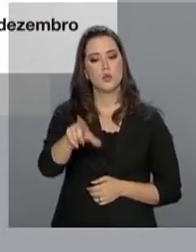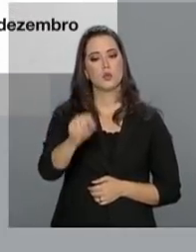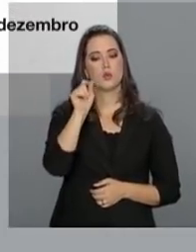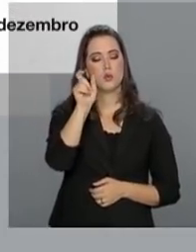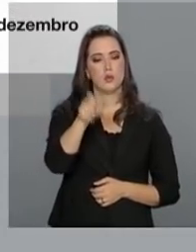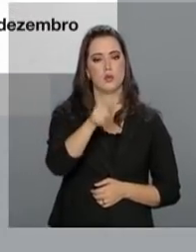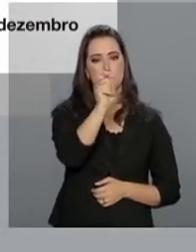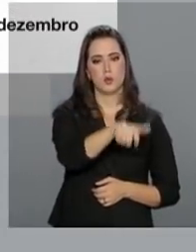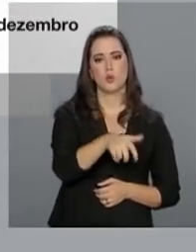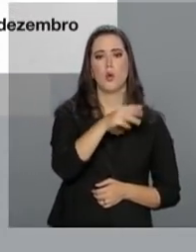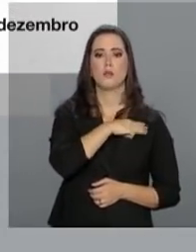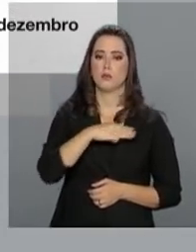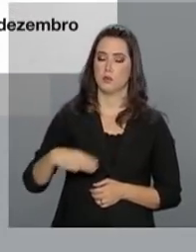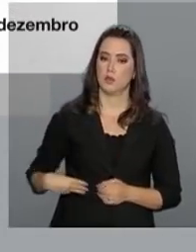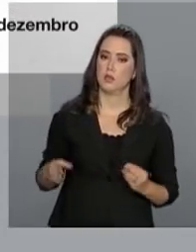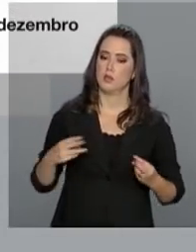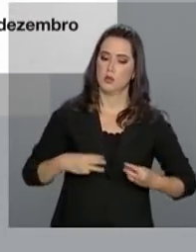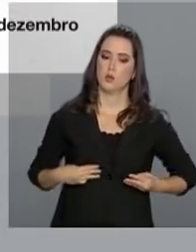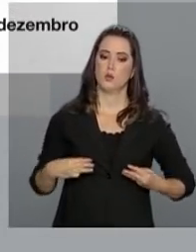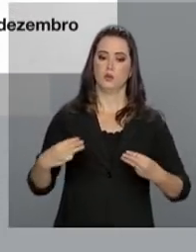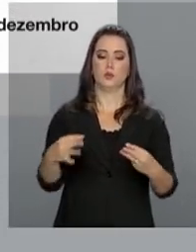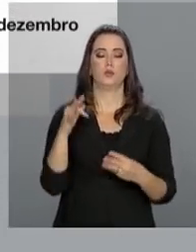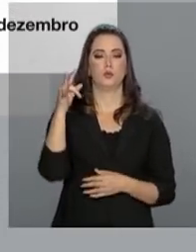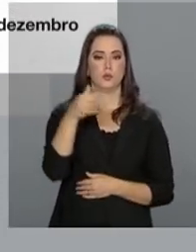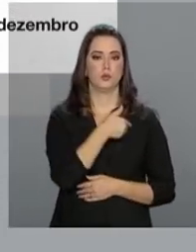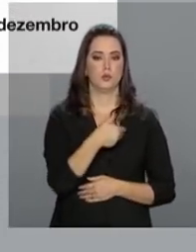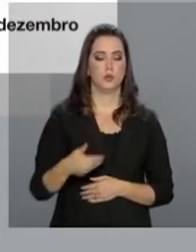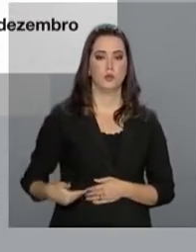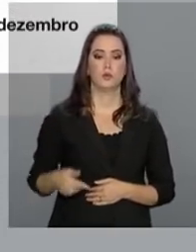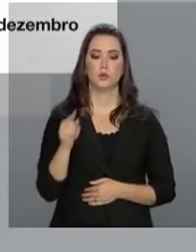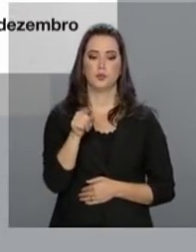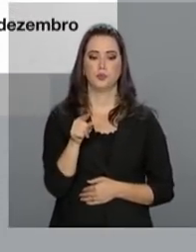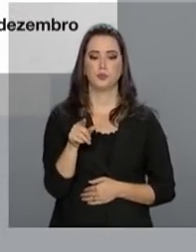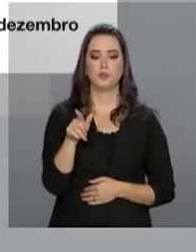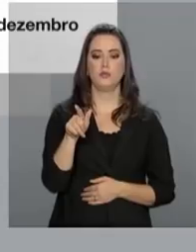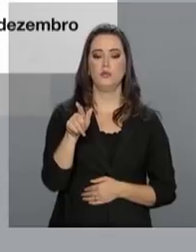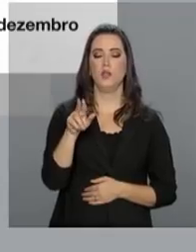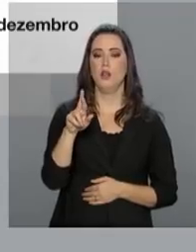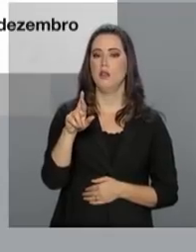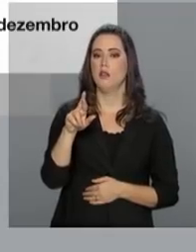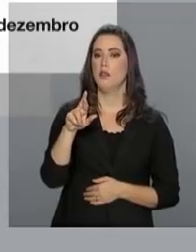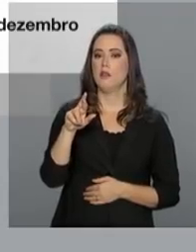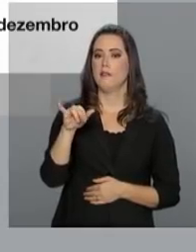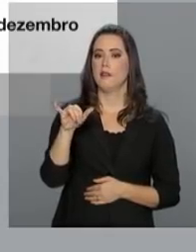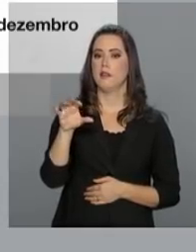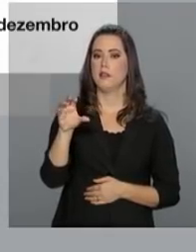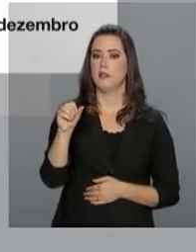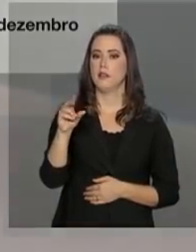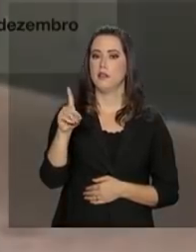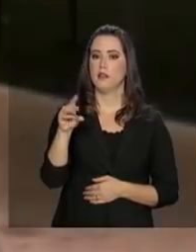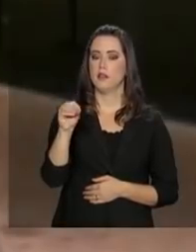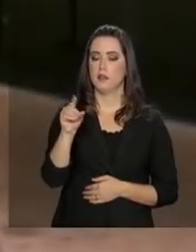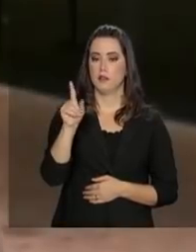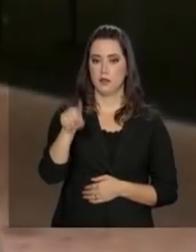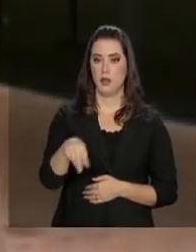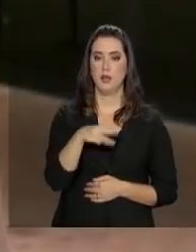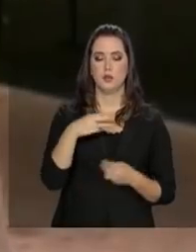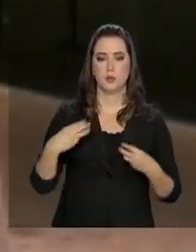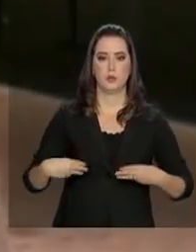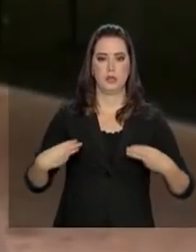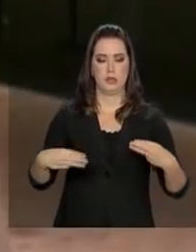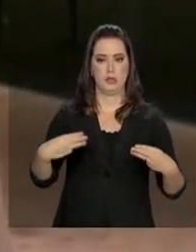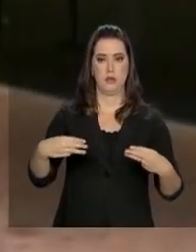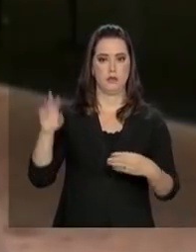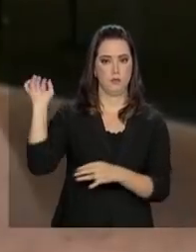quadro de ministros do futuro governo. Ricardo de Aquino Salles será ministro do Meio Ambiente. Bom, o governo